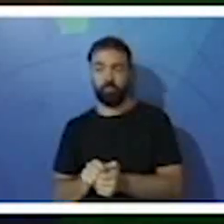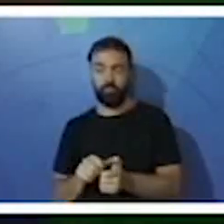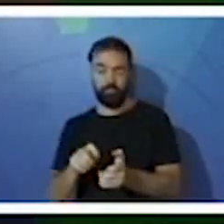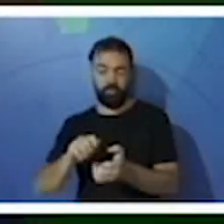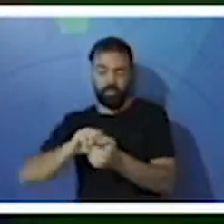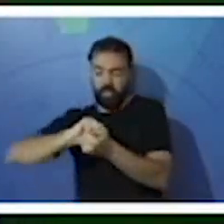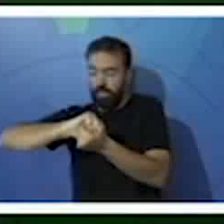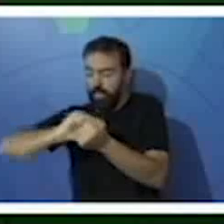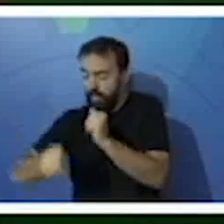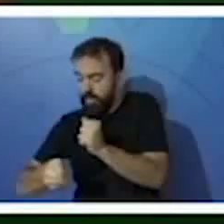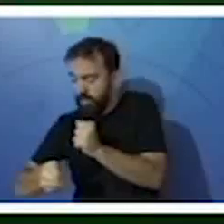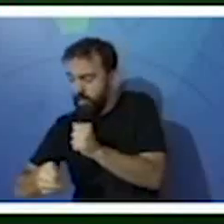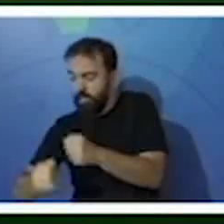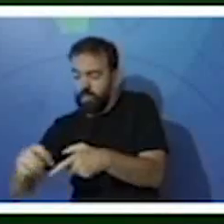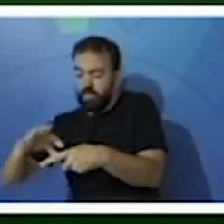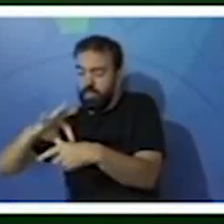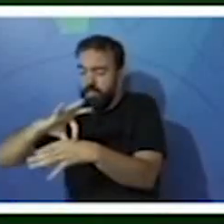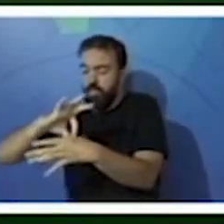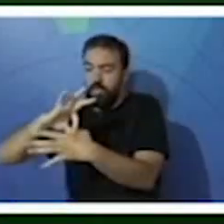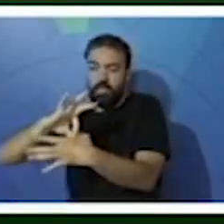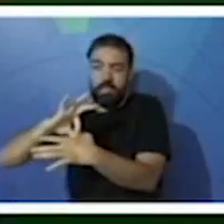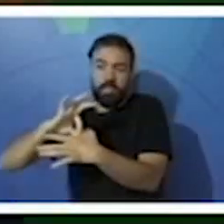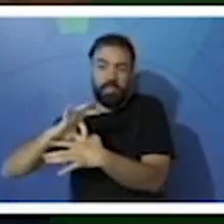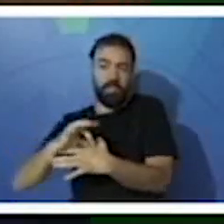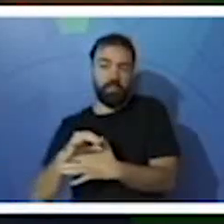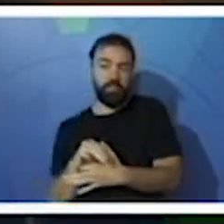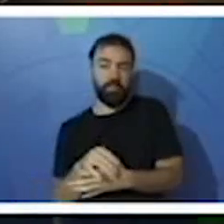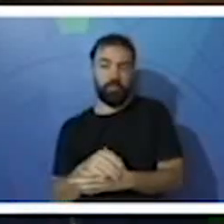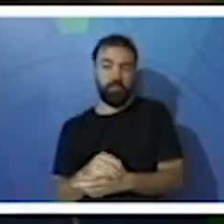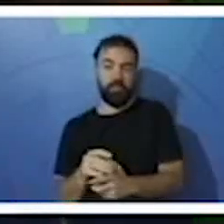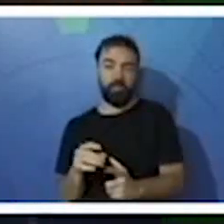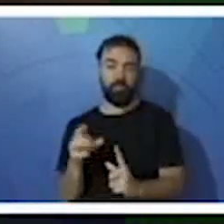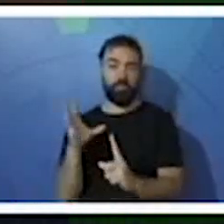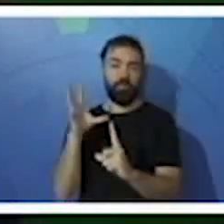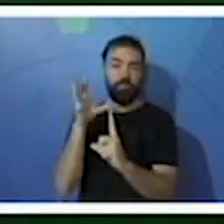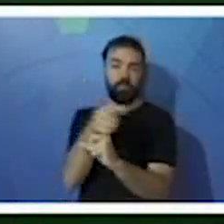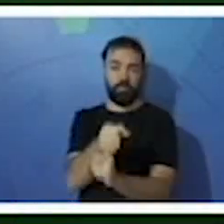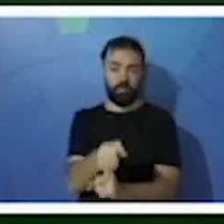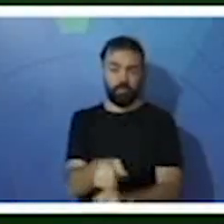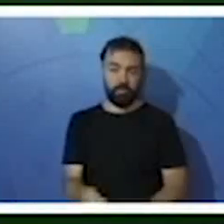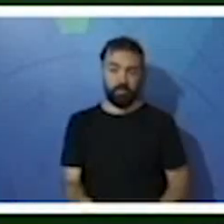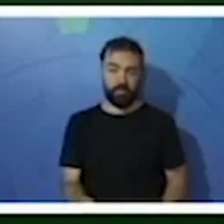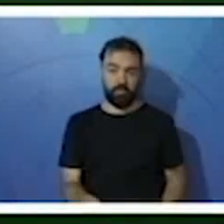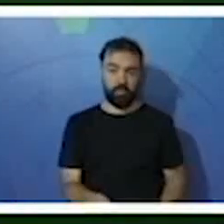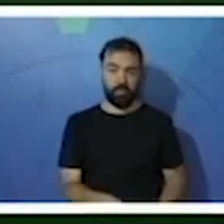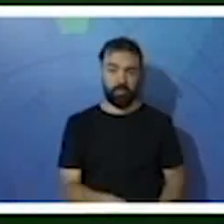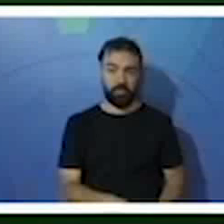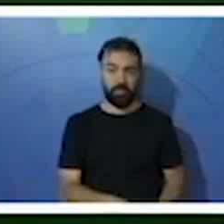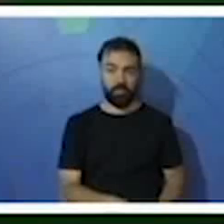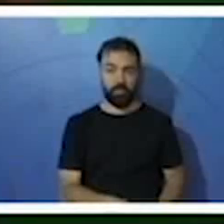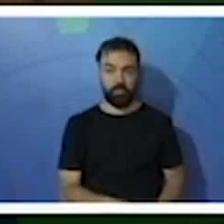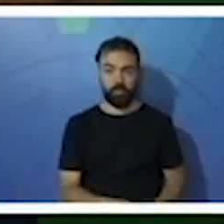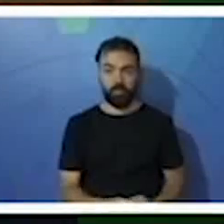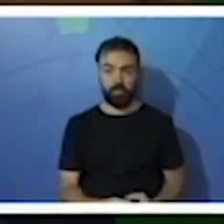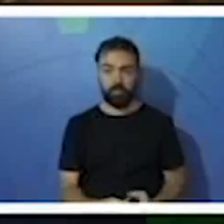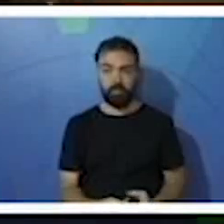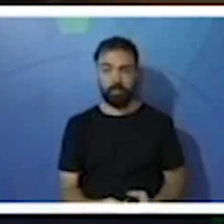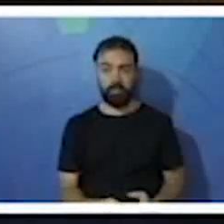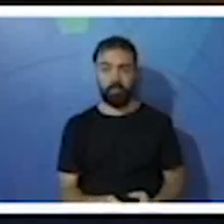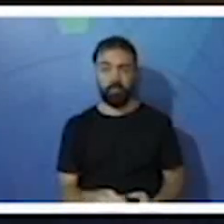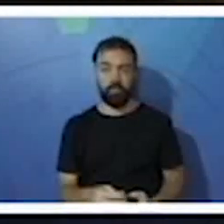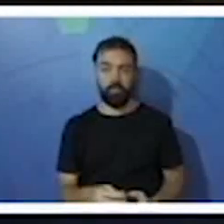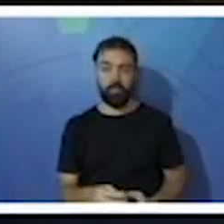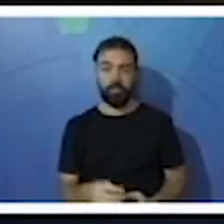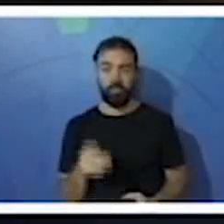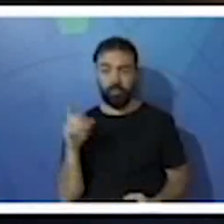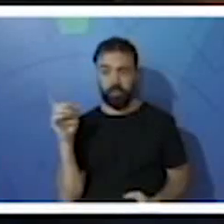rasgar as carnes de suas presas. Já olha, a ponta do longo bico